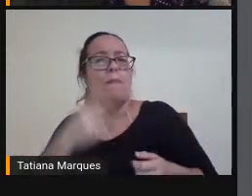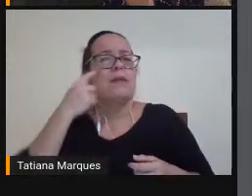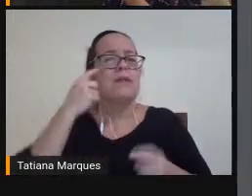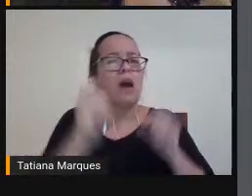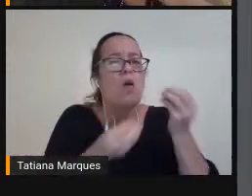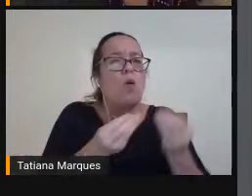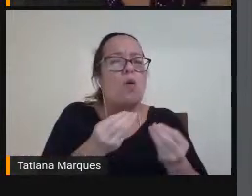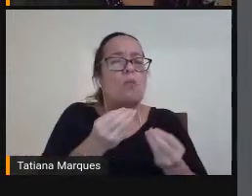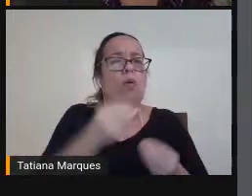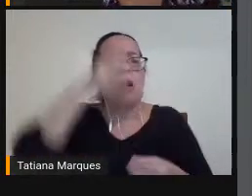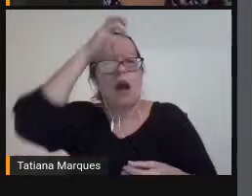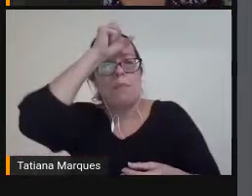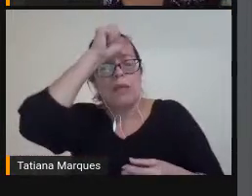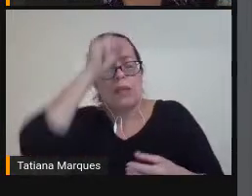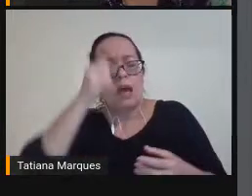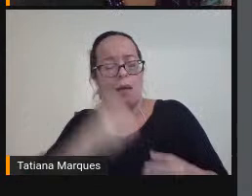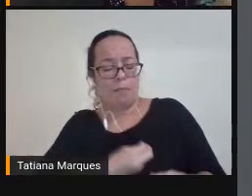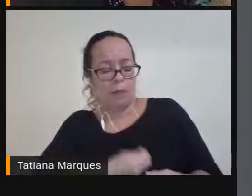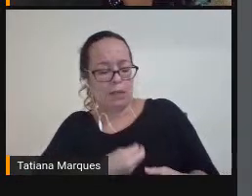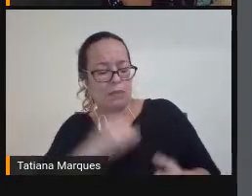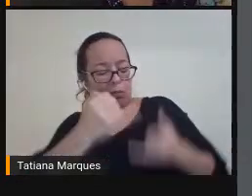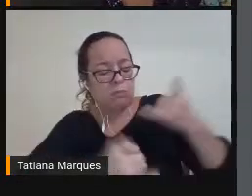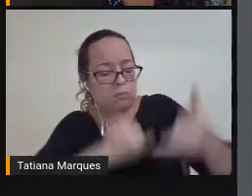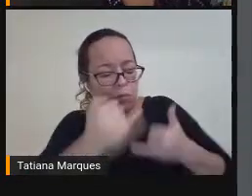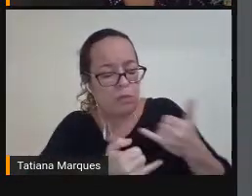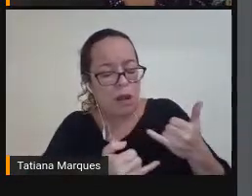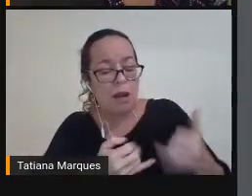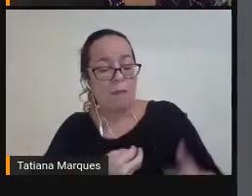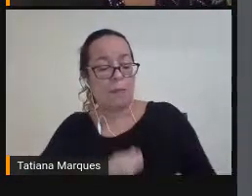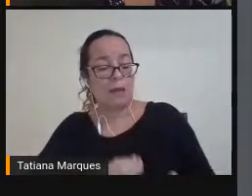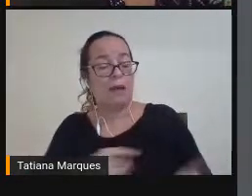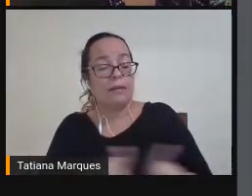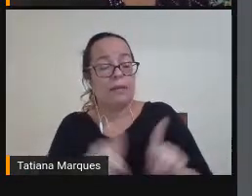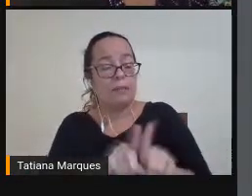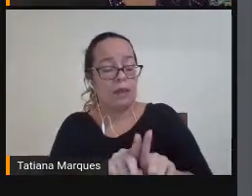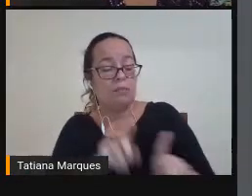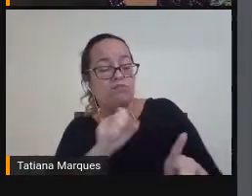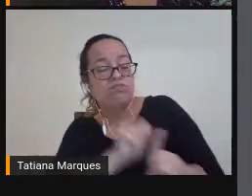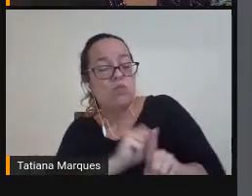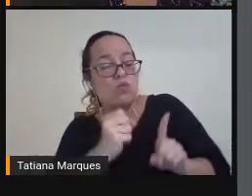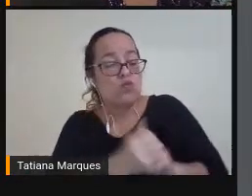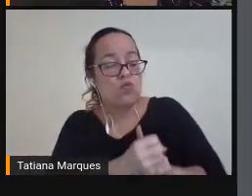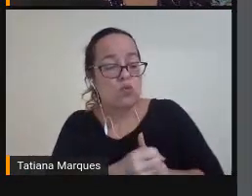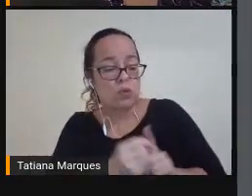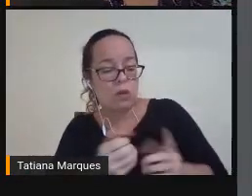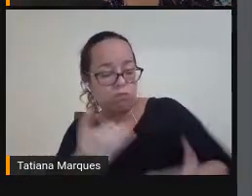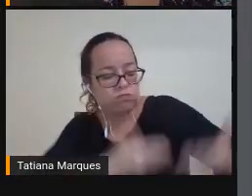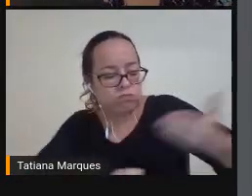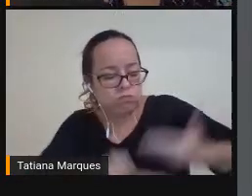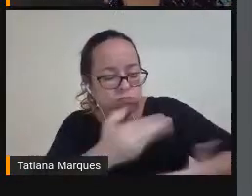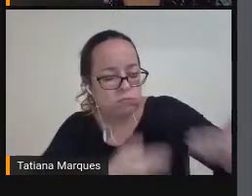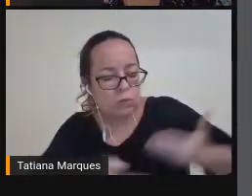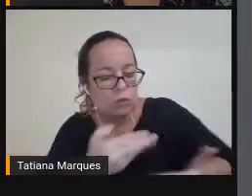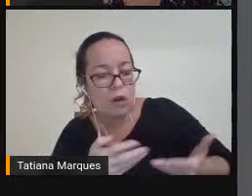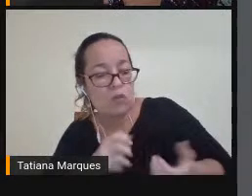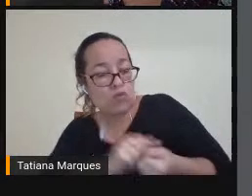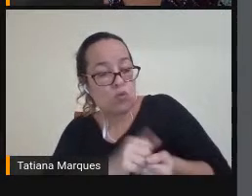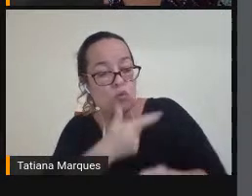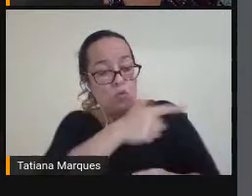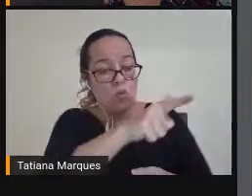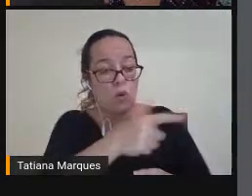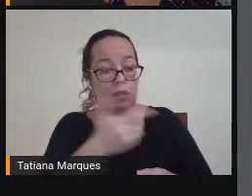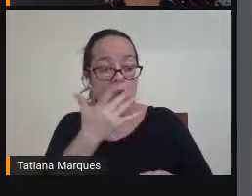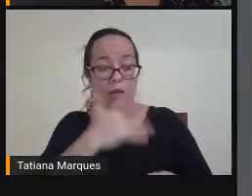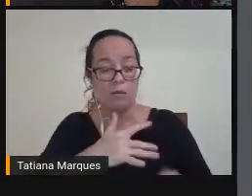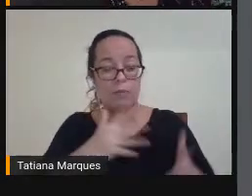brincadeiras De participar Dos momentos Sociais Então Nós sabemos Que a interação Ela é a